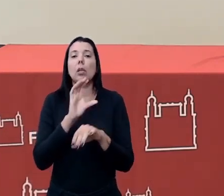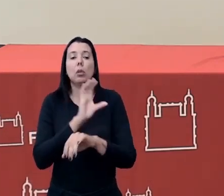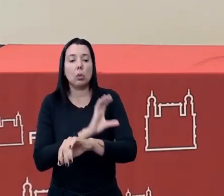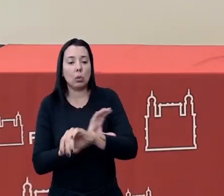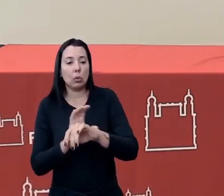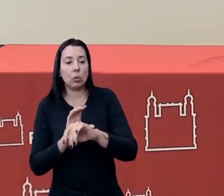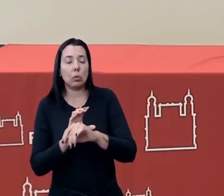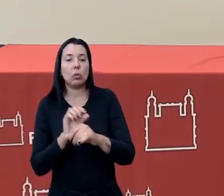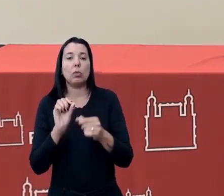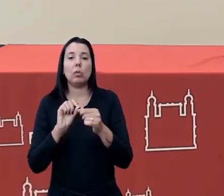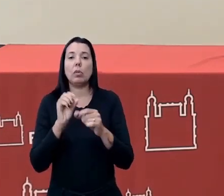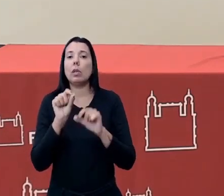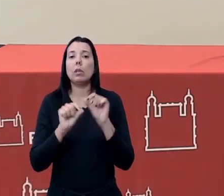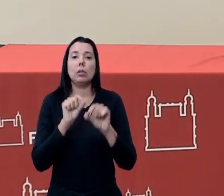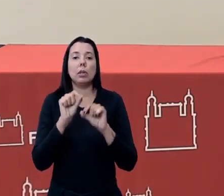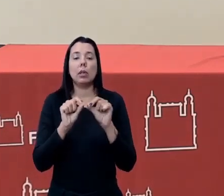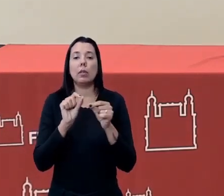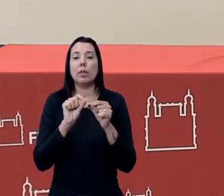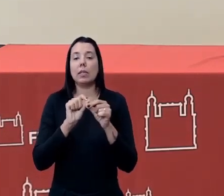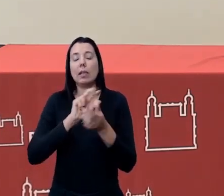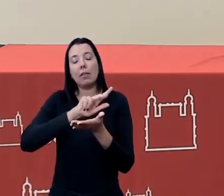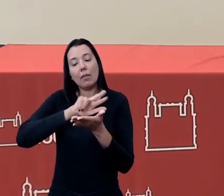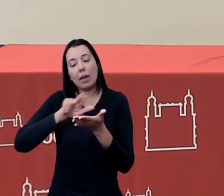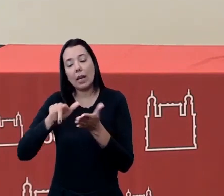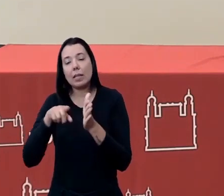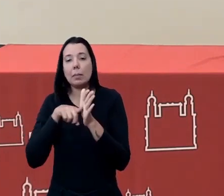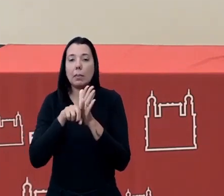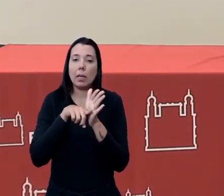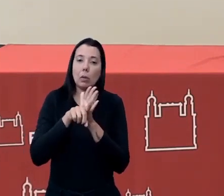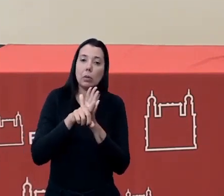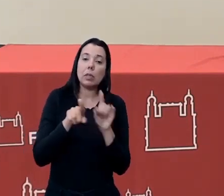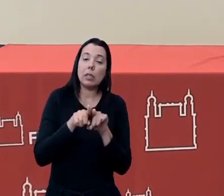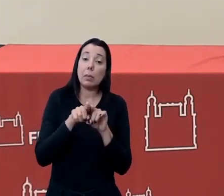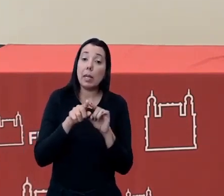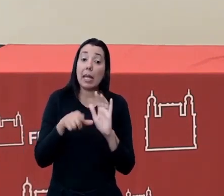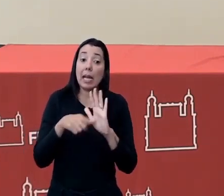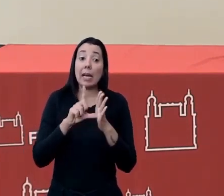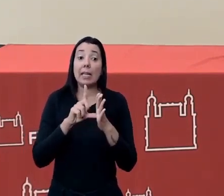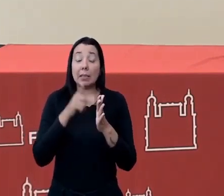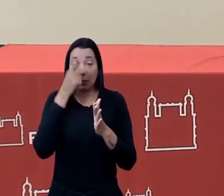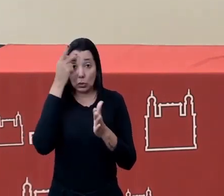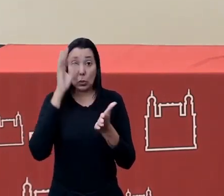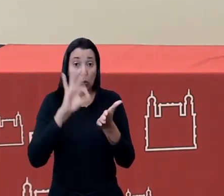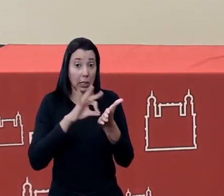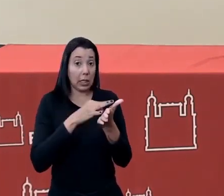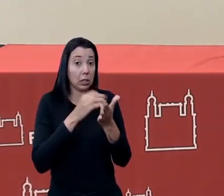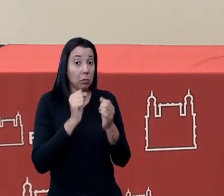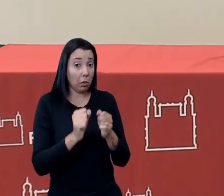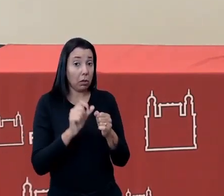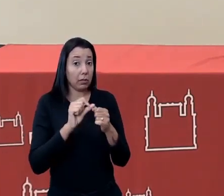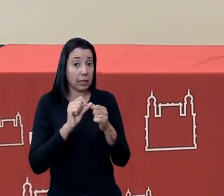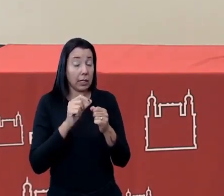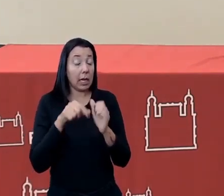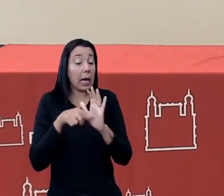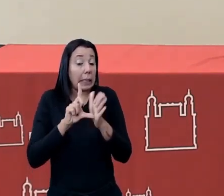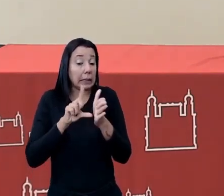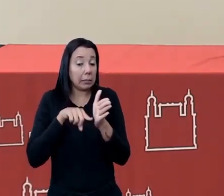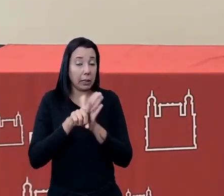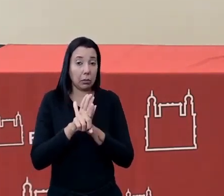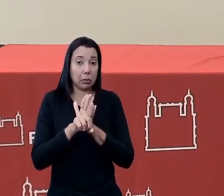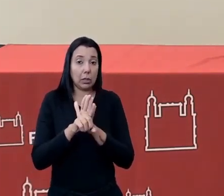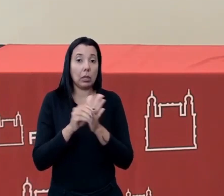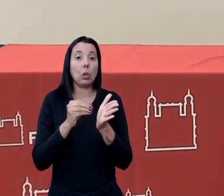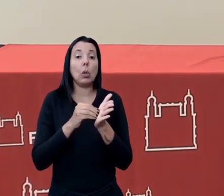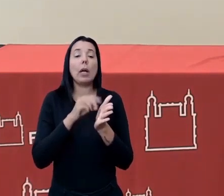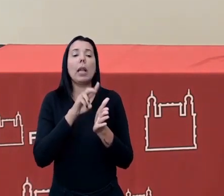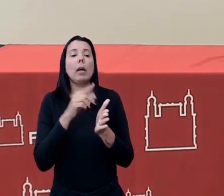condições de fazer as diversas perguntas até de colocar antes quem está inscrito pode colocar antes a pergunta no chat